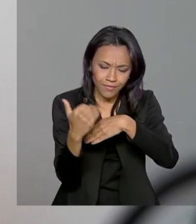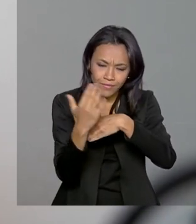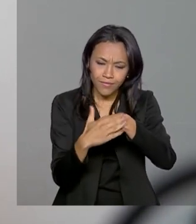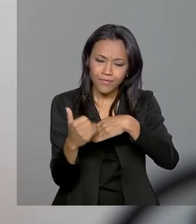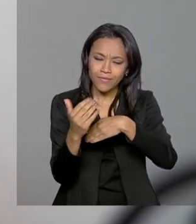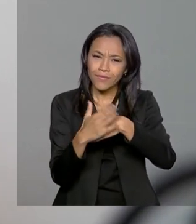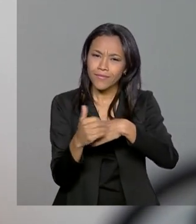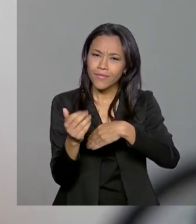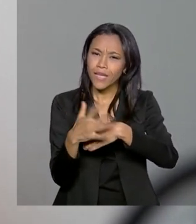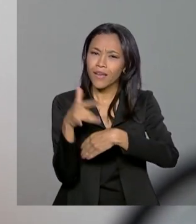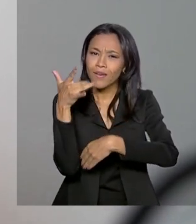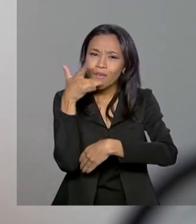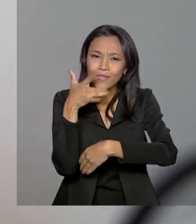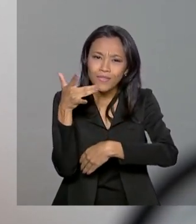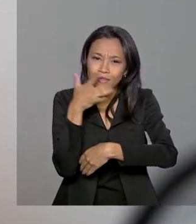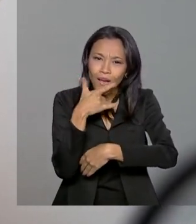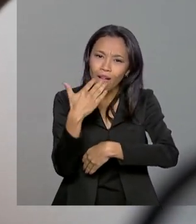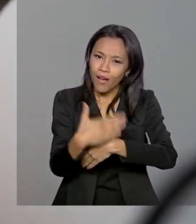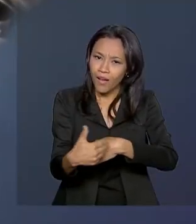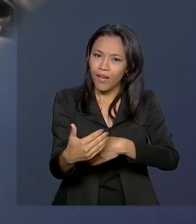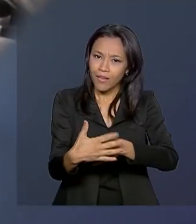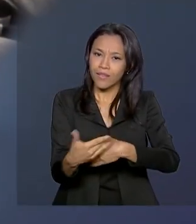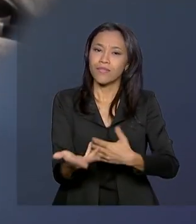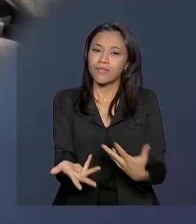gostoso que é!